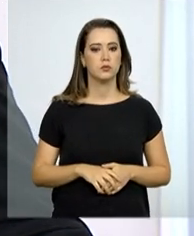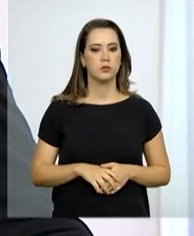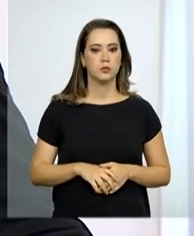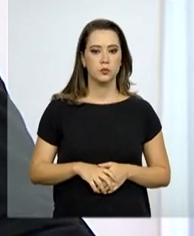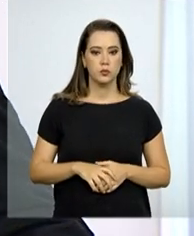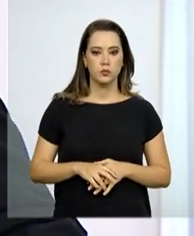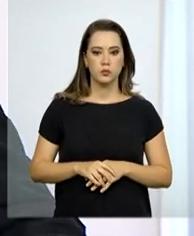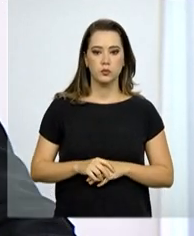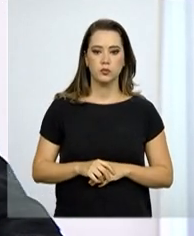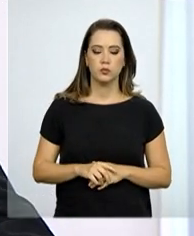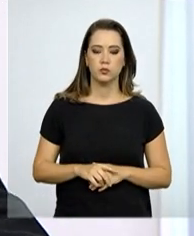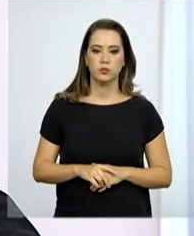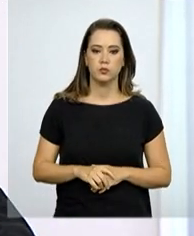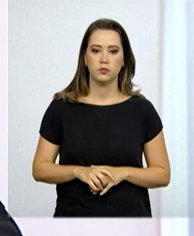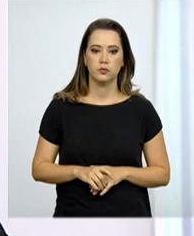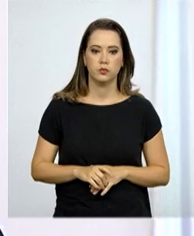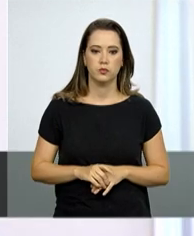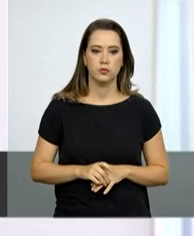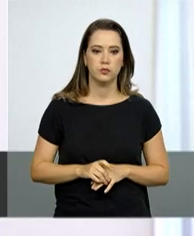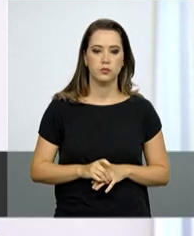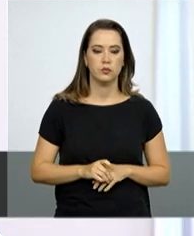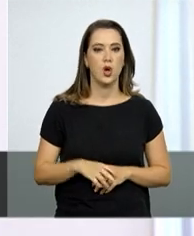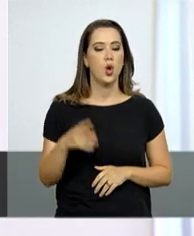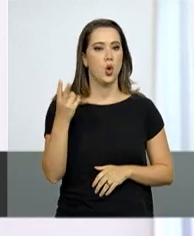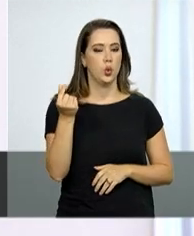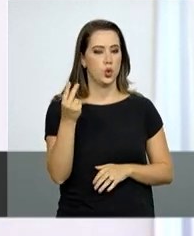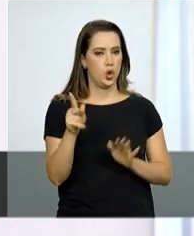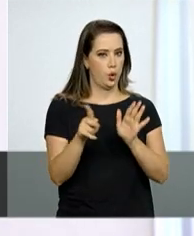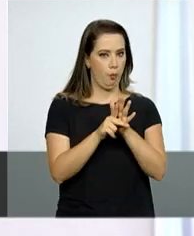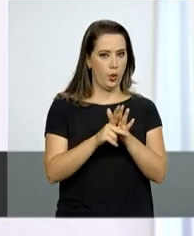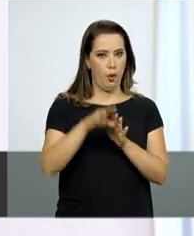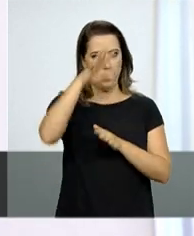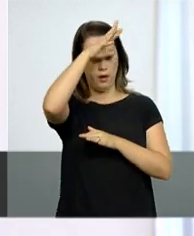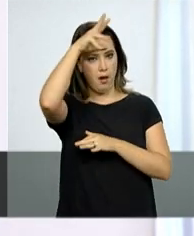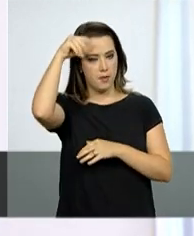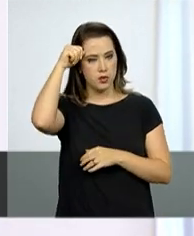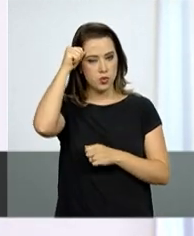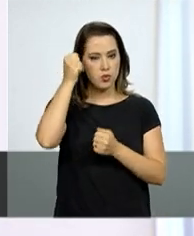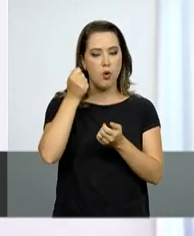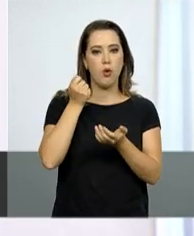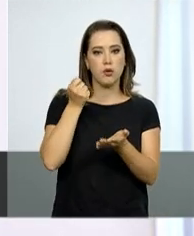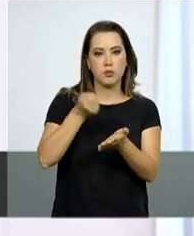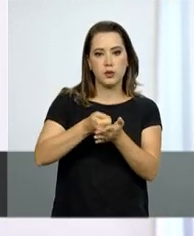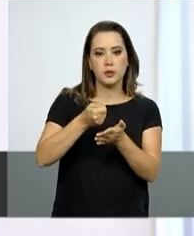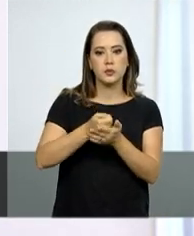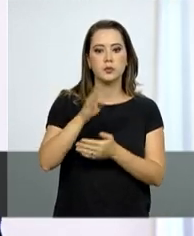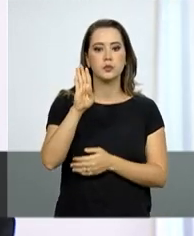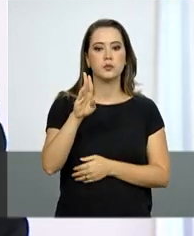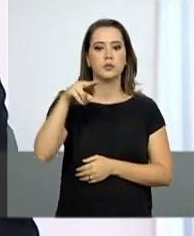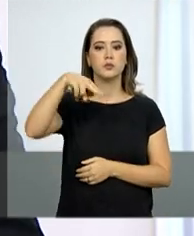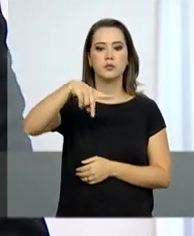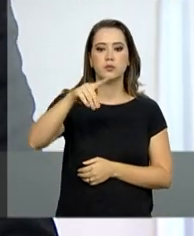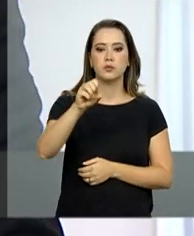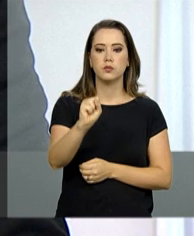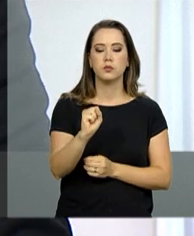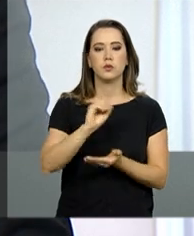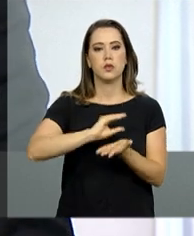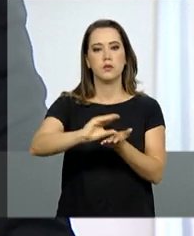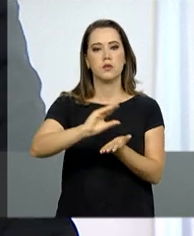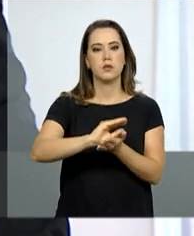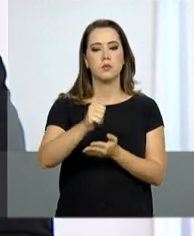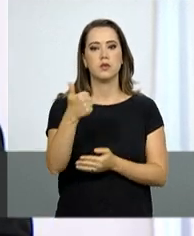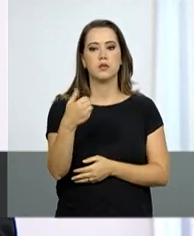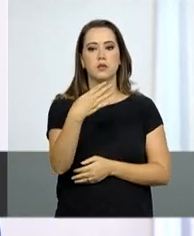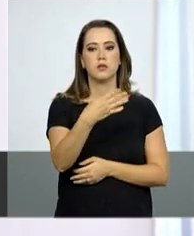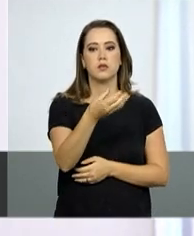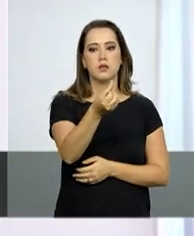Seria o fundo amazônico gerido pelo BNDES investirá 146 milhões de reais, o